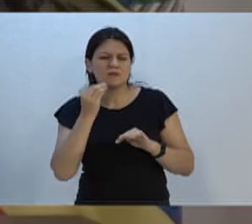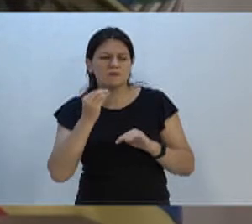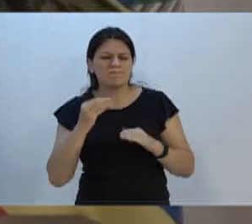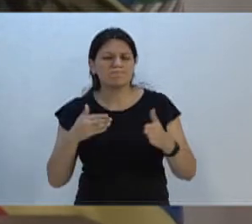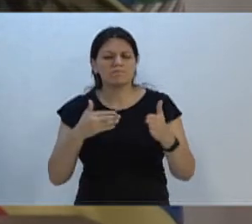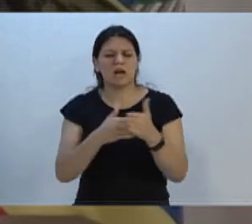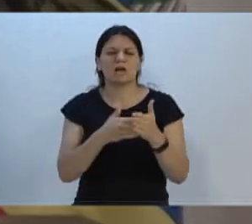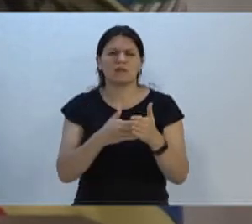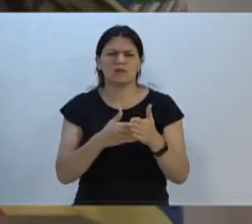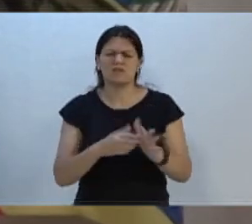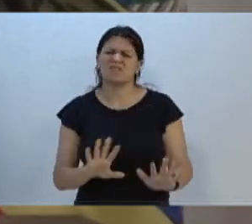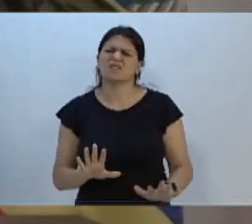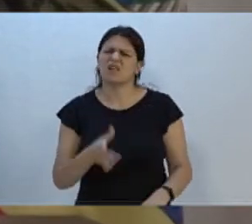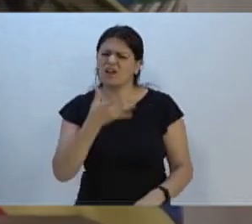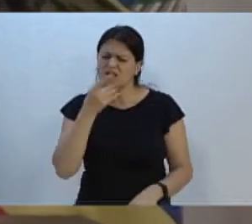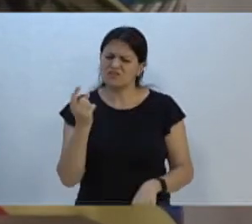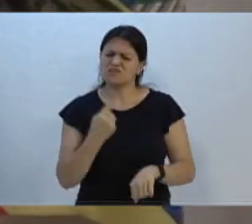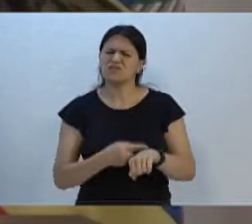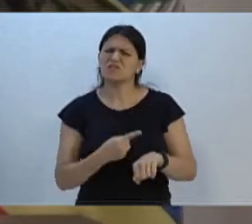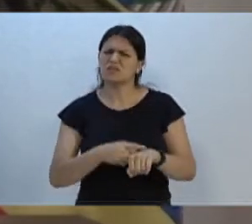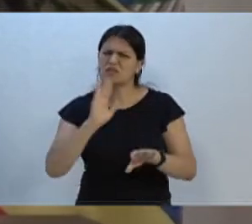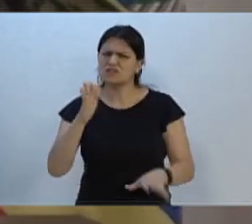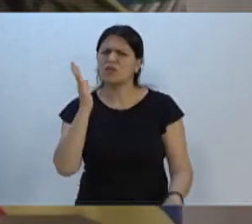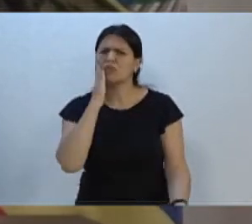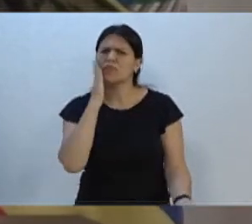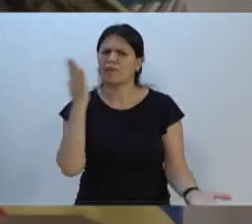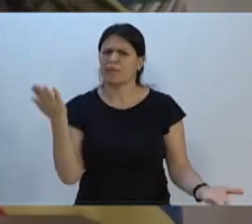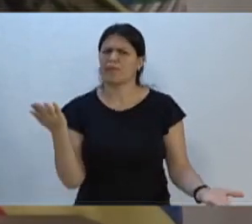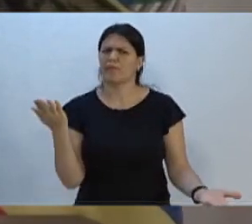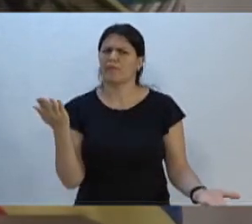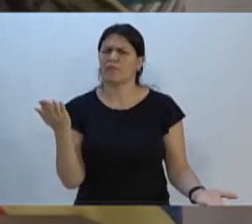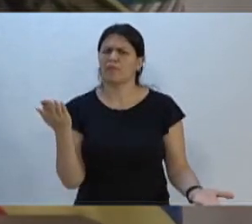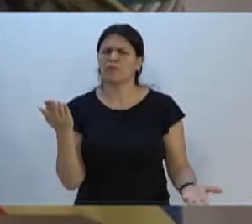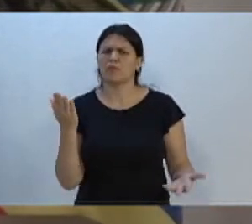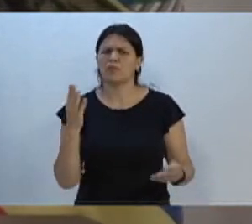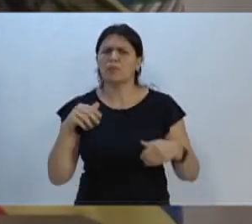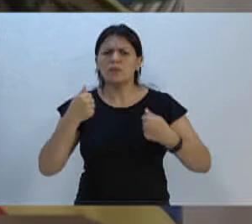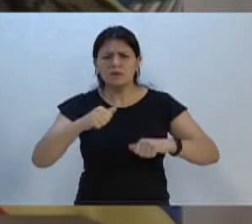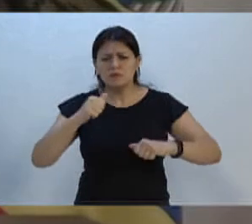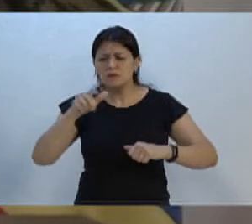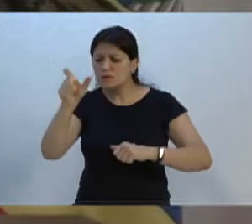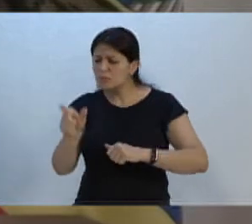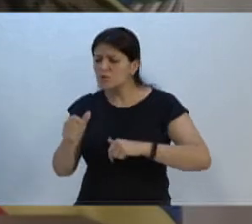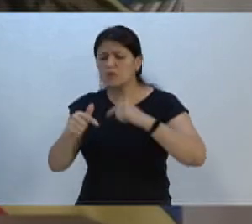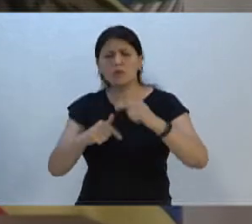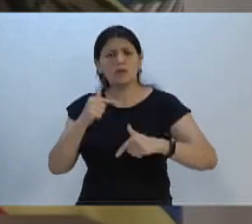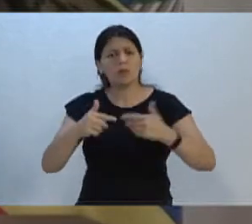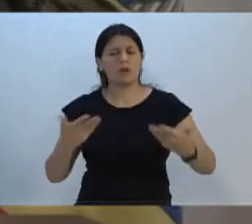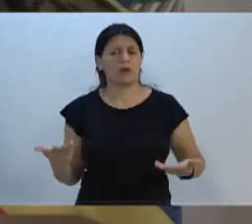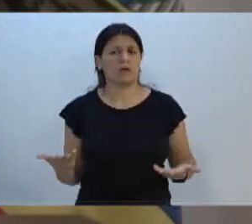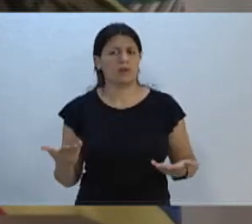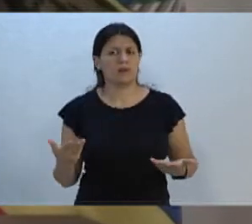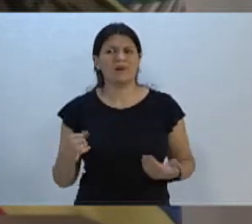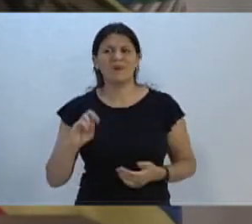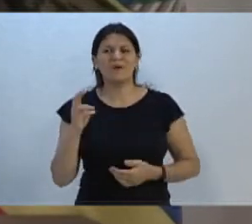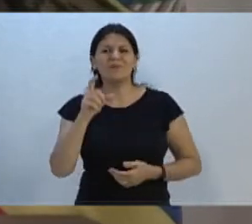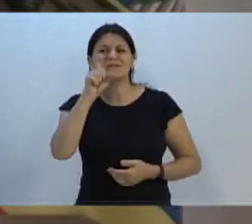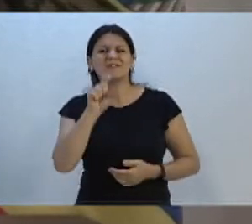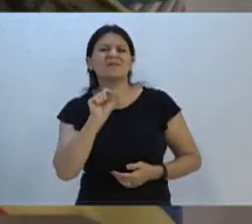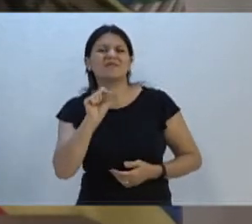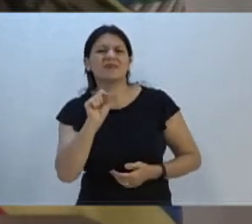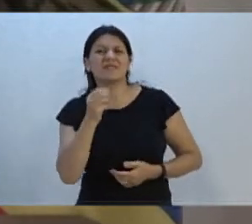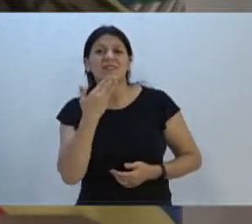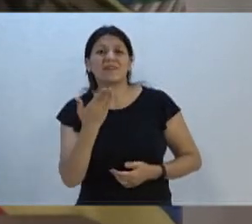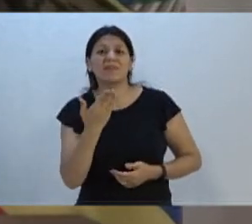começar a criar vergonha na cara e deixa o homem trabalhar. Se ele está dentro da lei, tem que deixar trabalhar. Ou será que também estou indo para lá para querer pegar mais